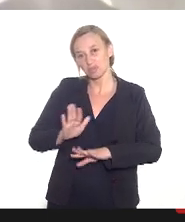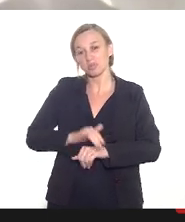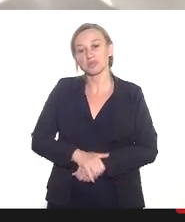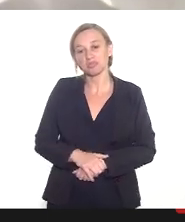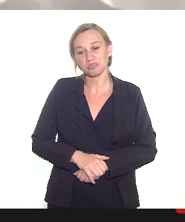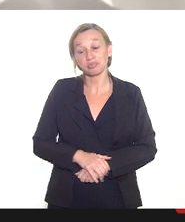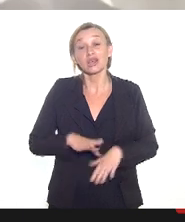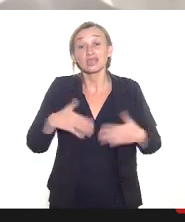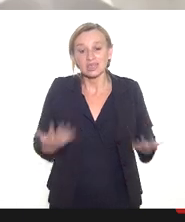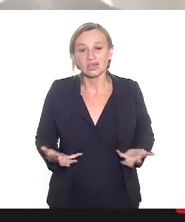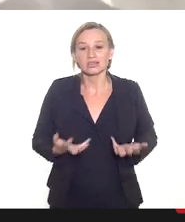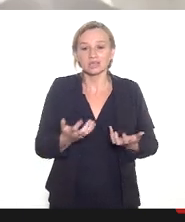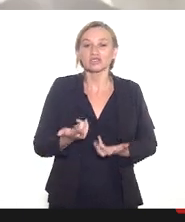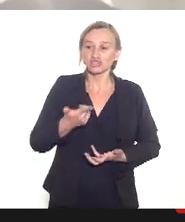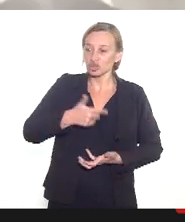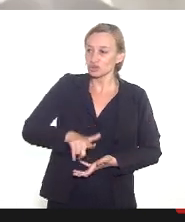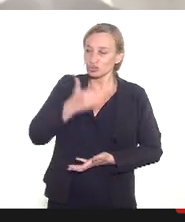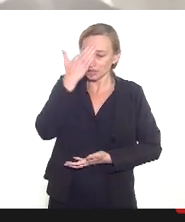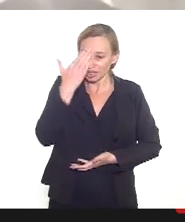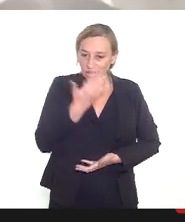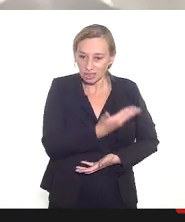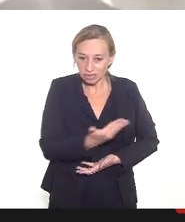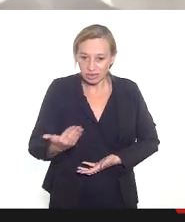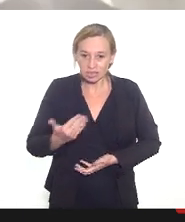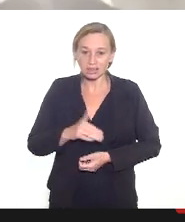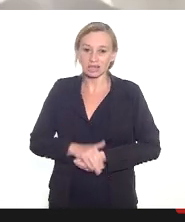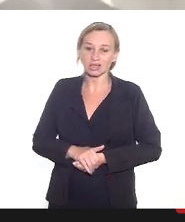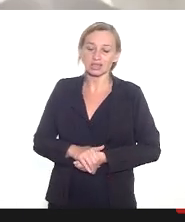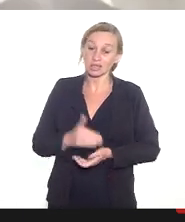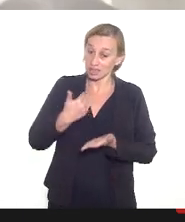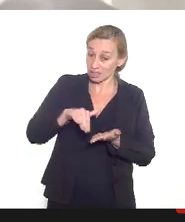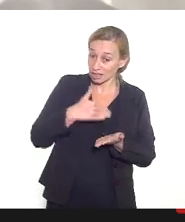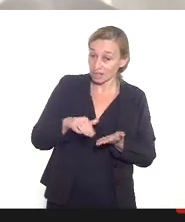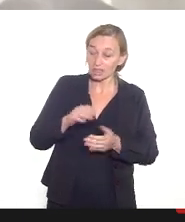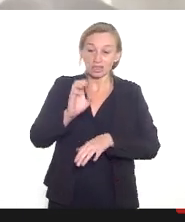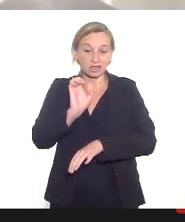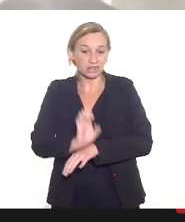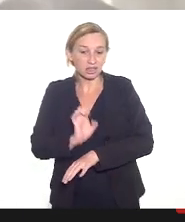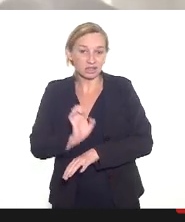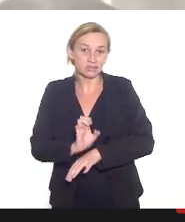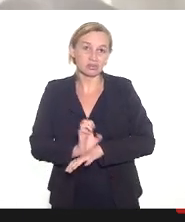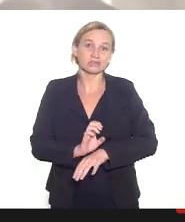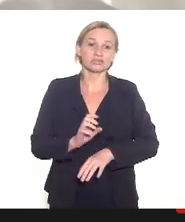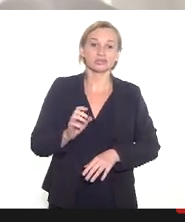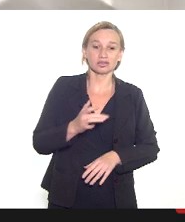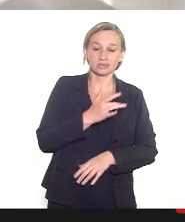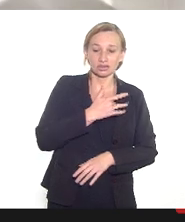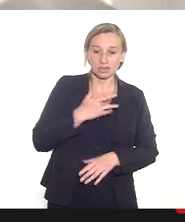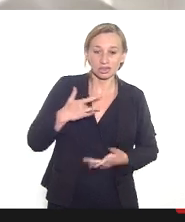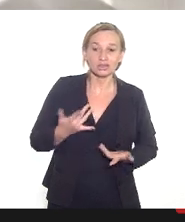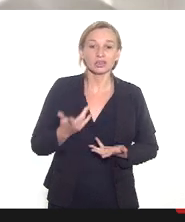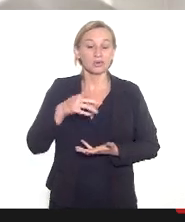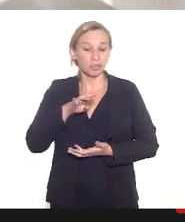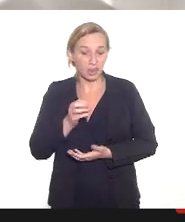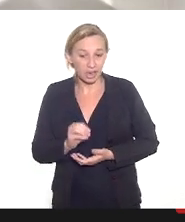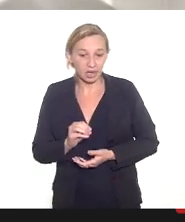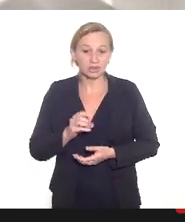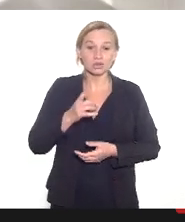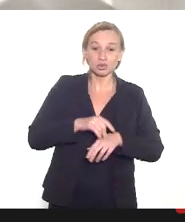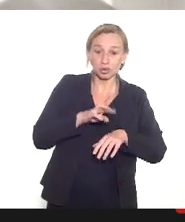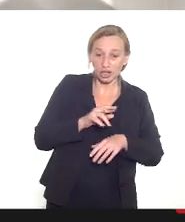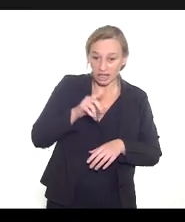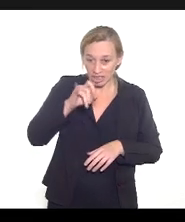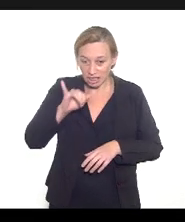então quero mais uma vez agradecer a Secretaria Estadual de Saúde na figura doutor Mário Serja doutora